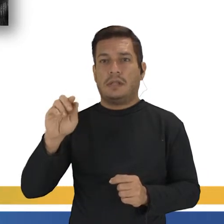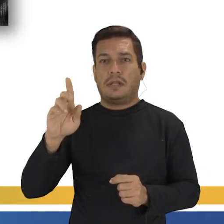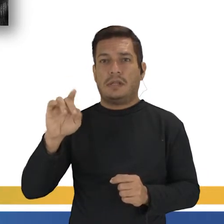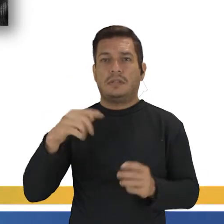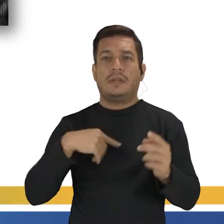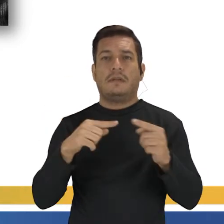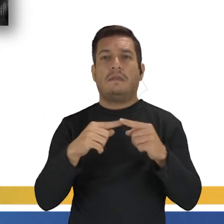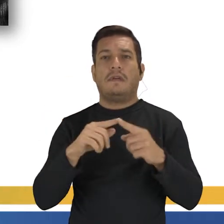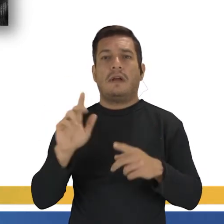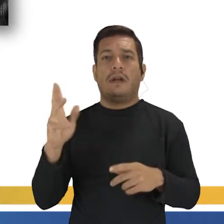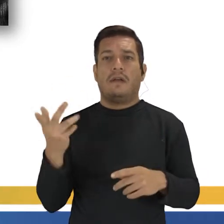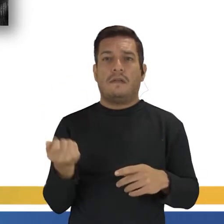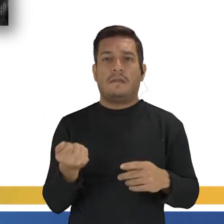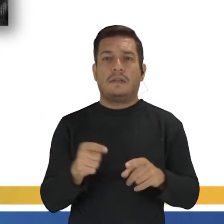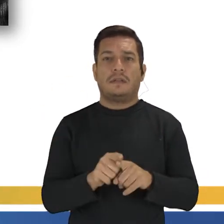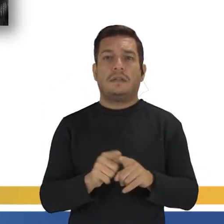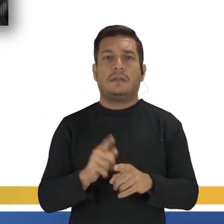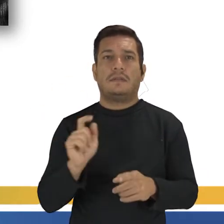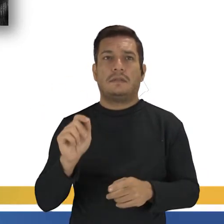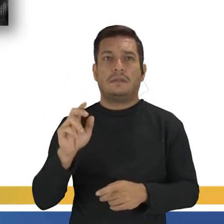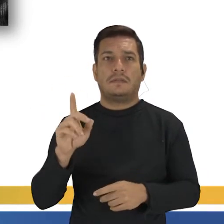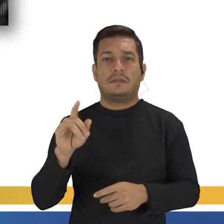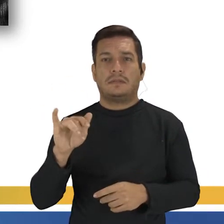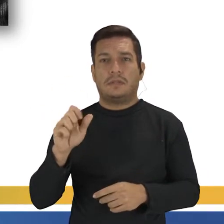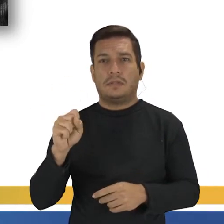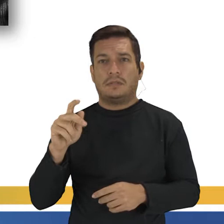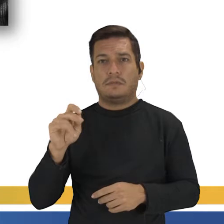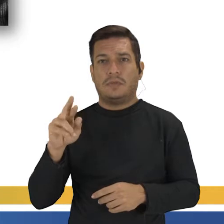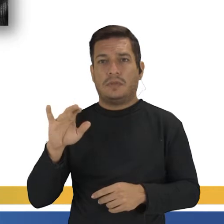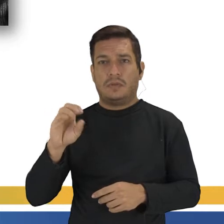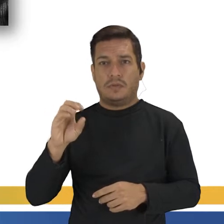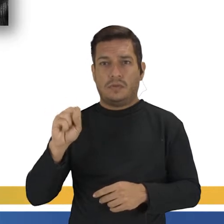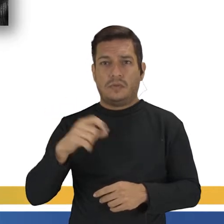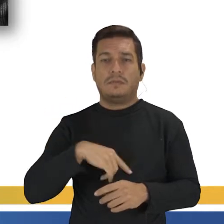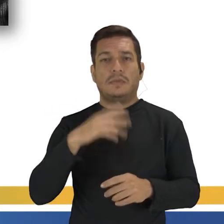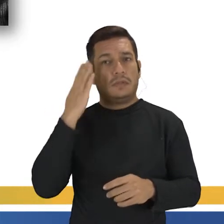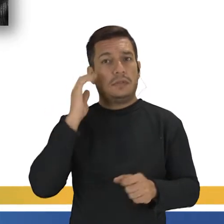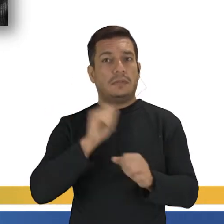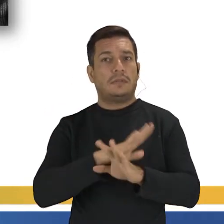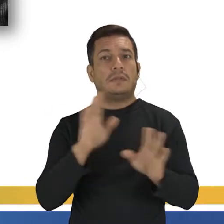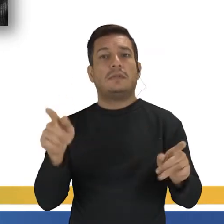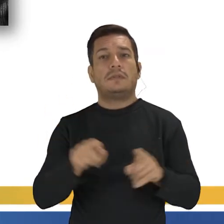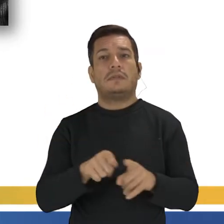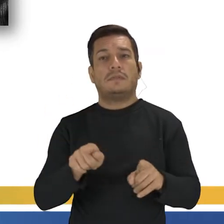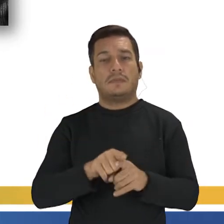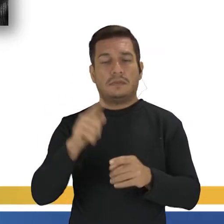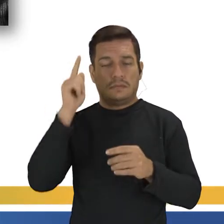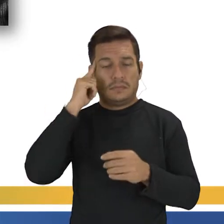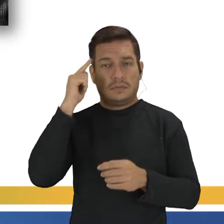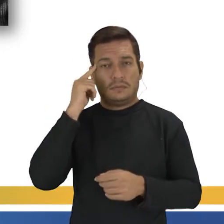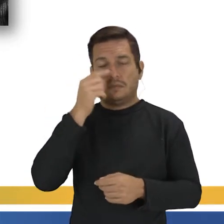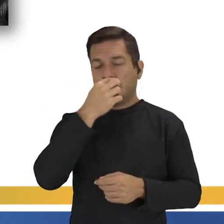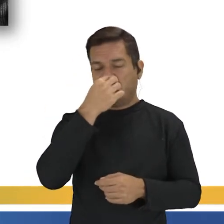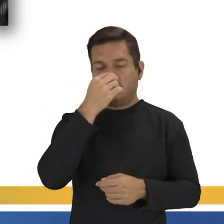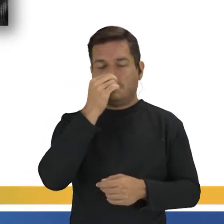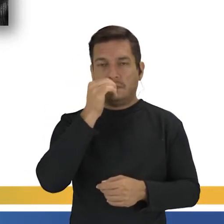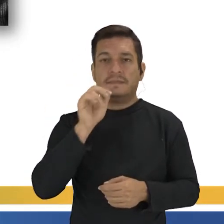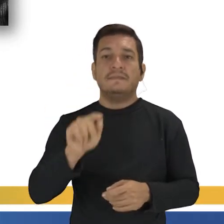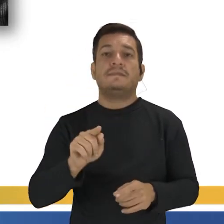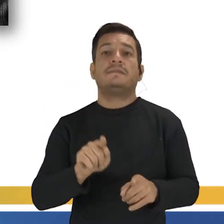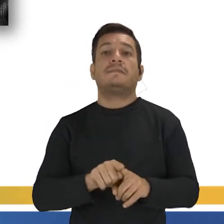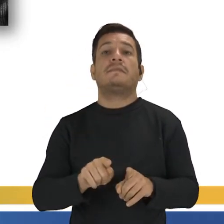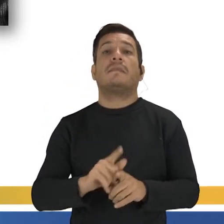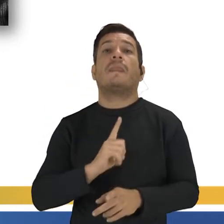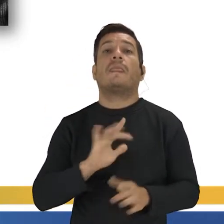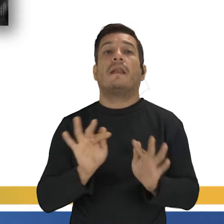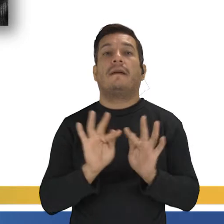tanto aos africanos como esses diaspóricos. Para a gente entender um pouquinho aí esse pensamento do Buar, né? A gente